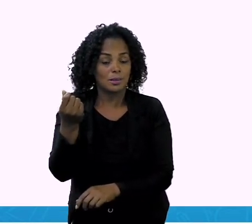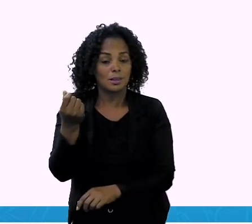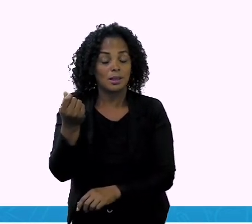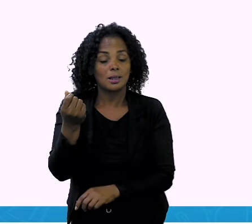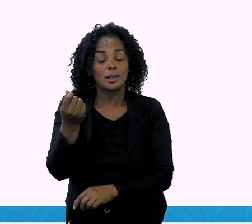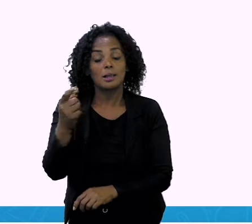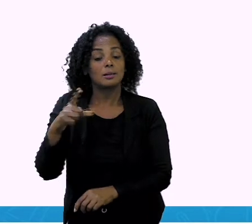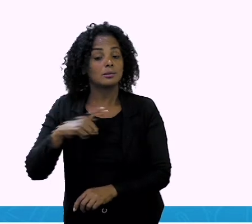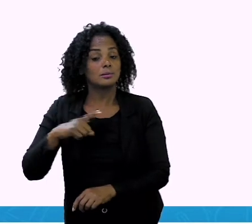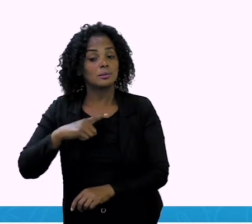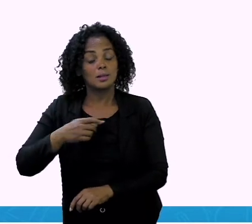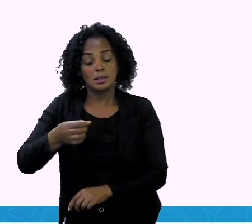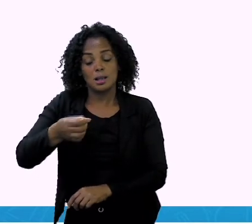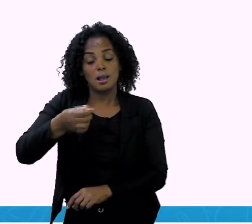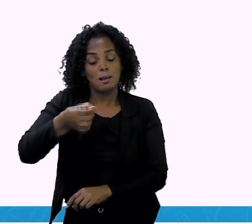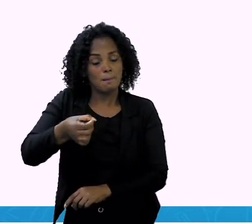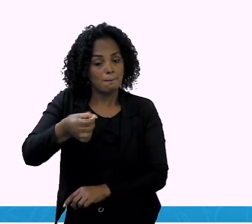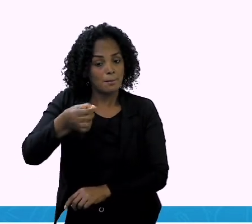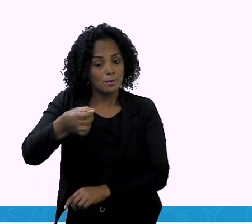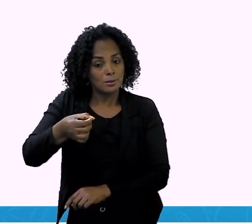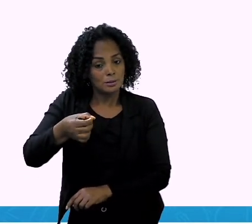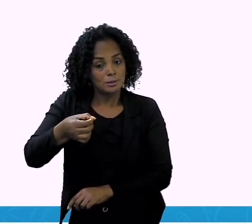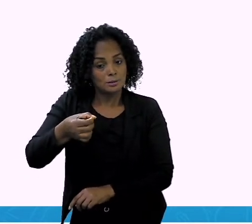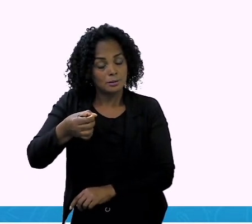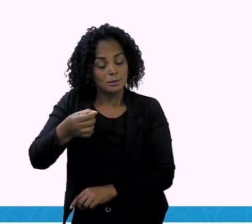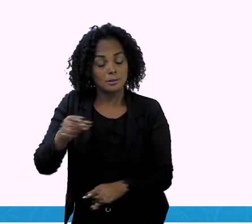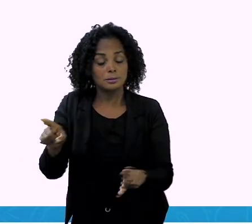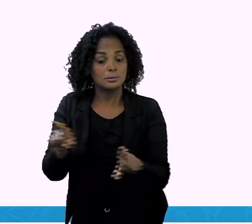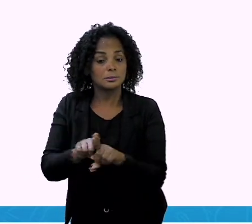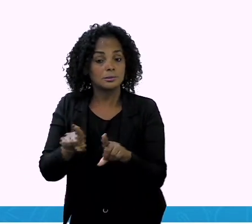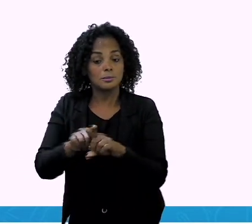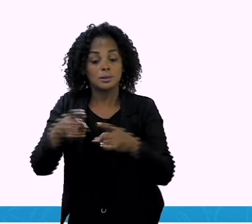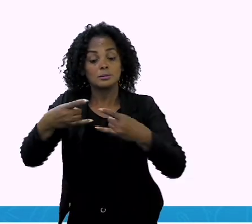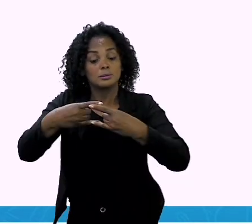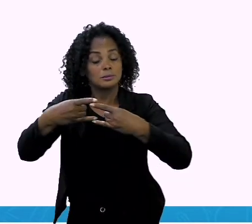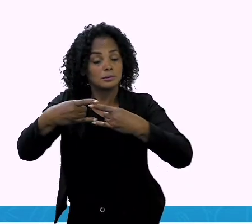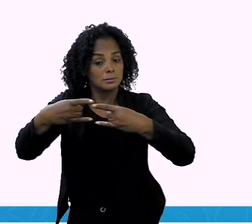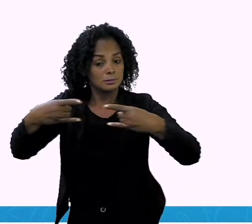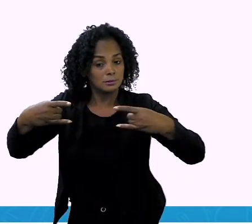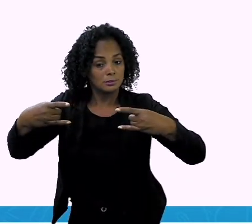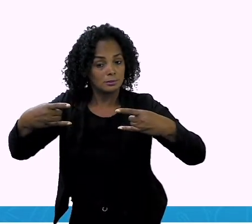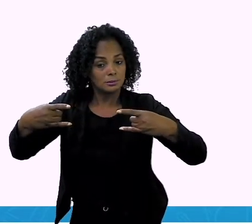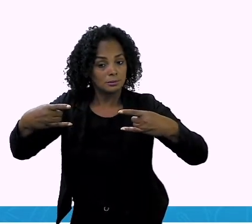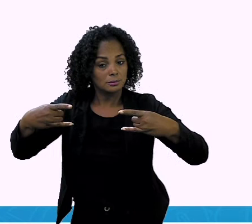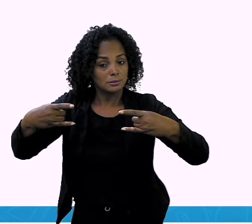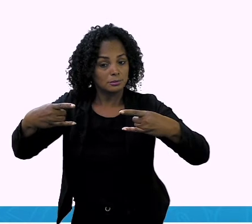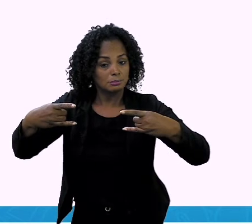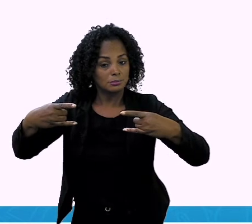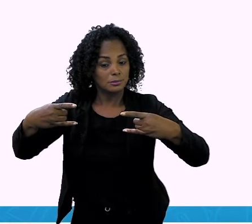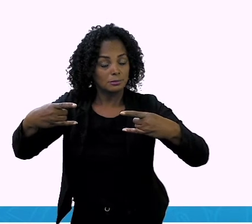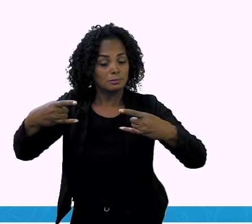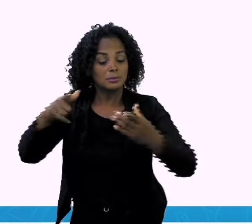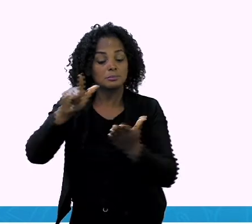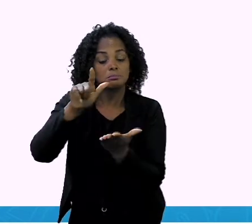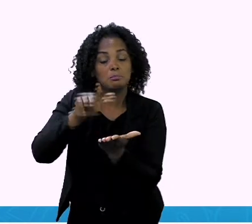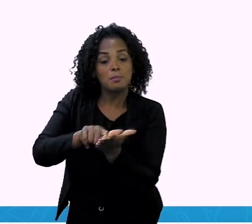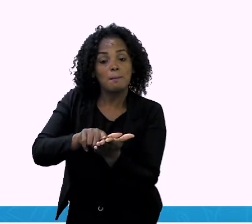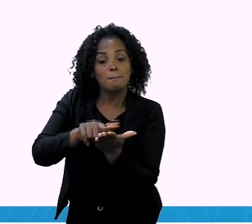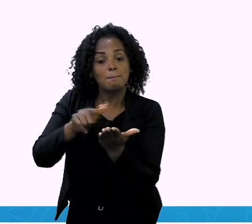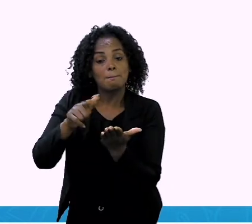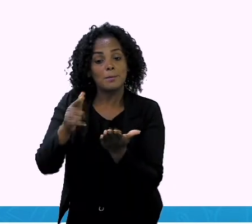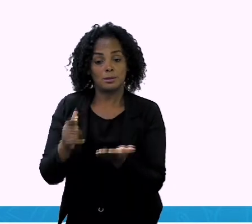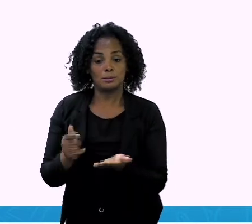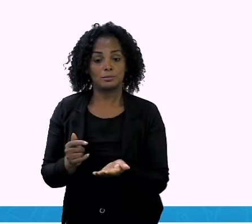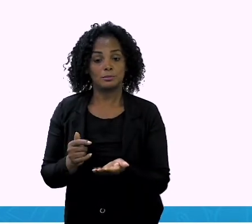em moeda, que é o que nós estudamos, e em cédulas, que seria papel. E